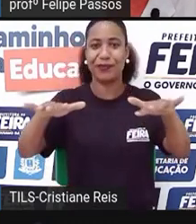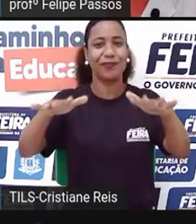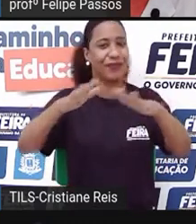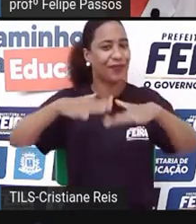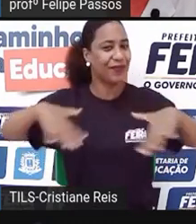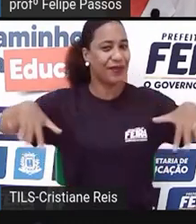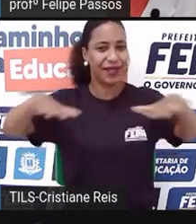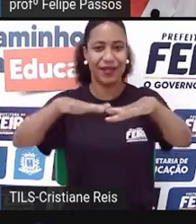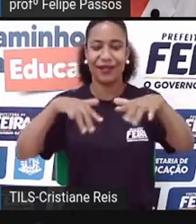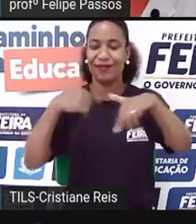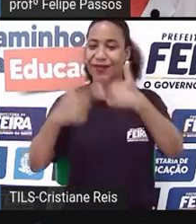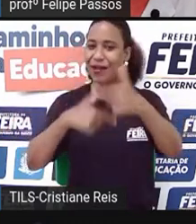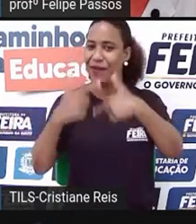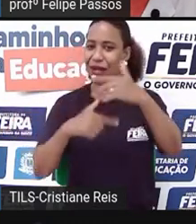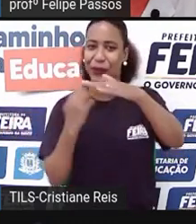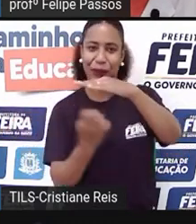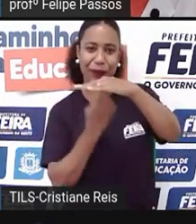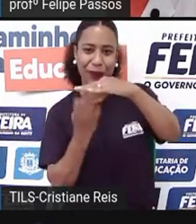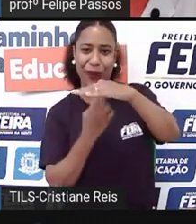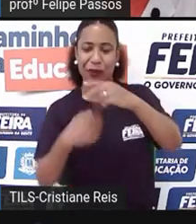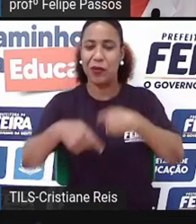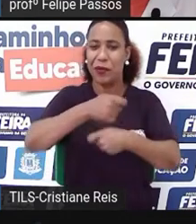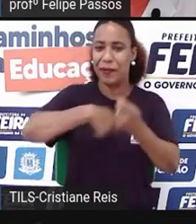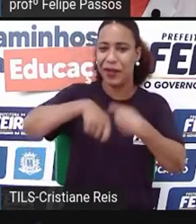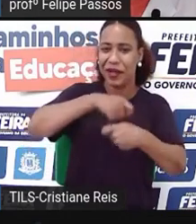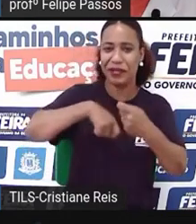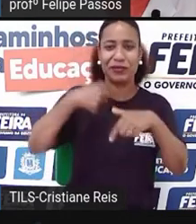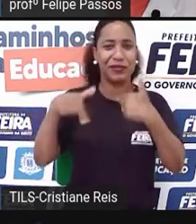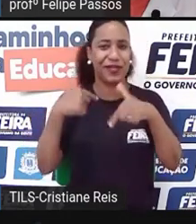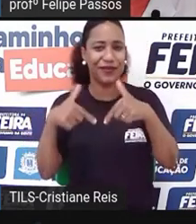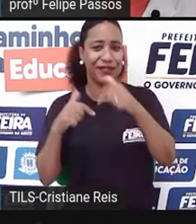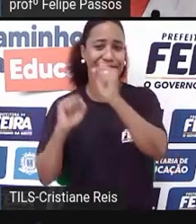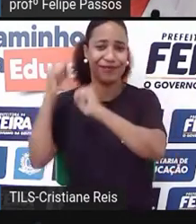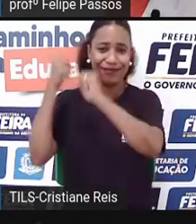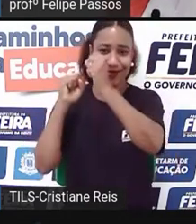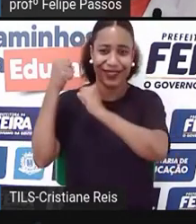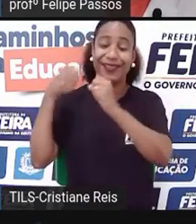ela queira estar, na indústria, no comércio, no serviço e no agro também.